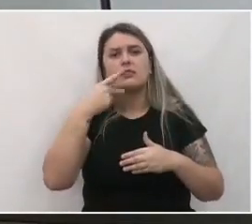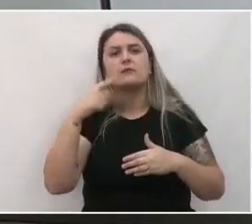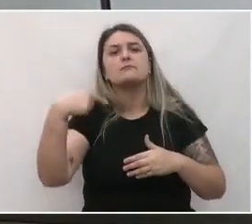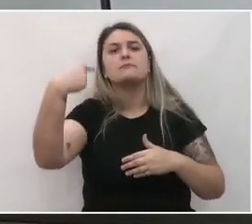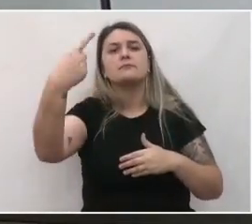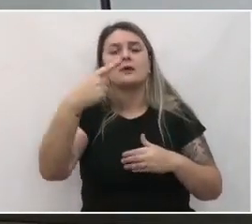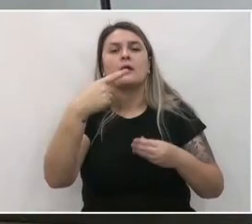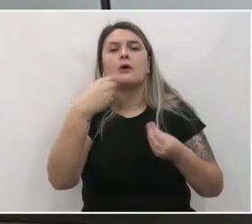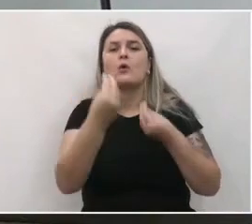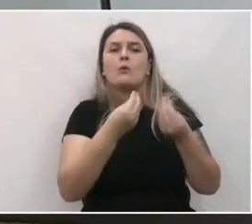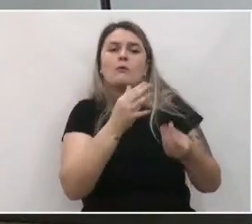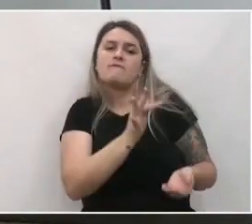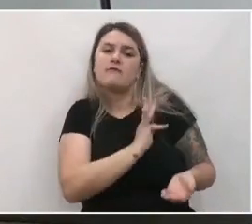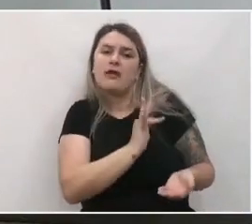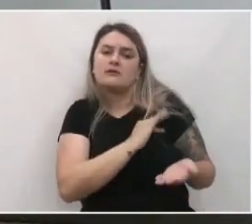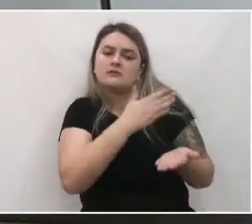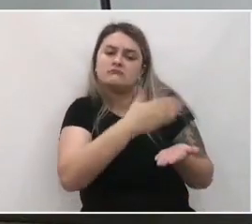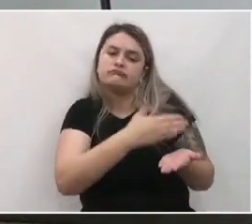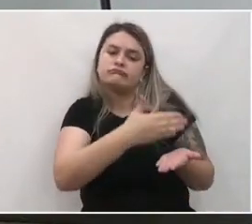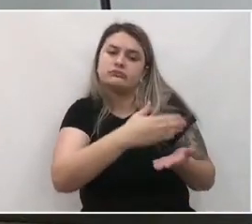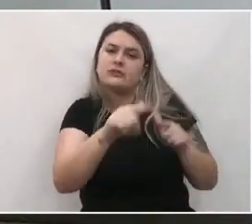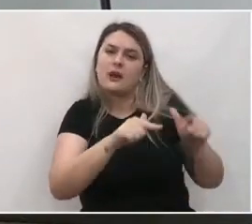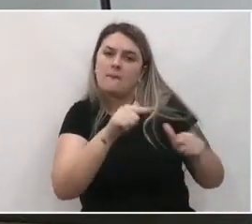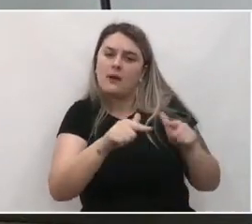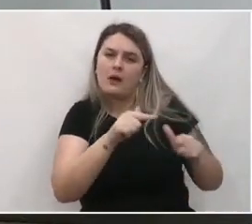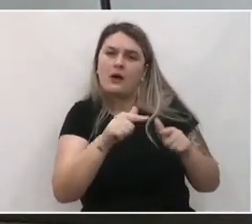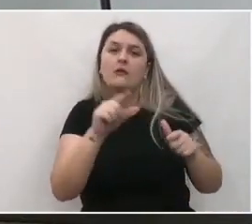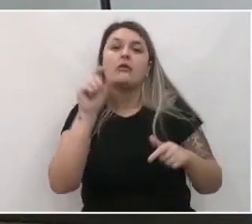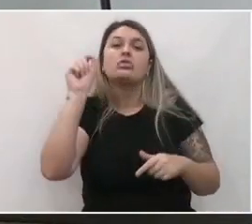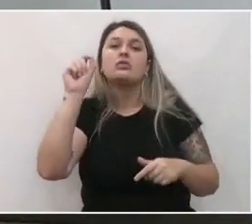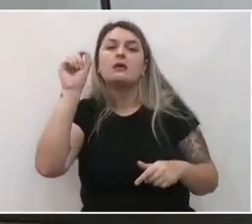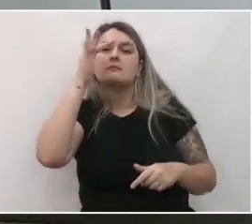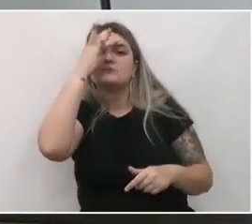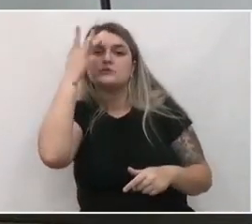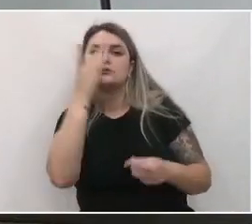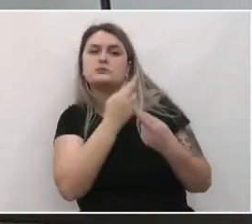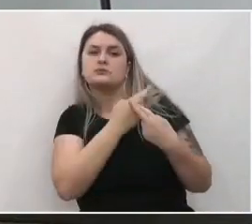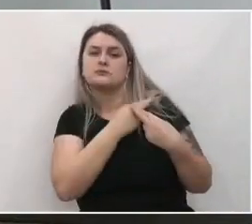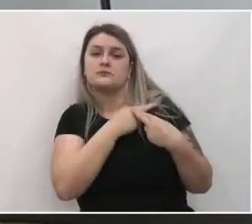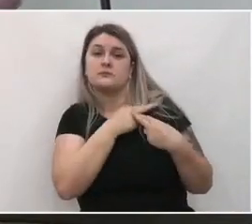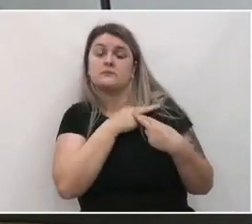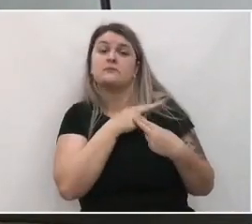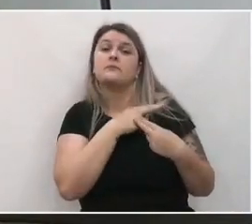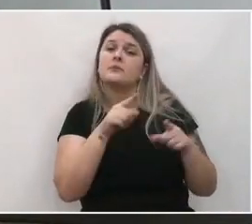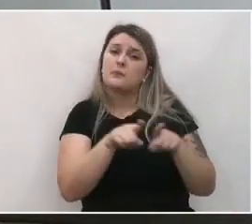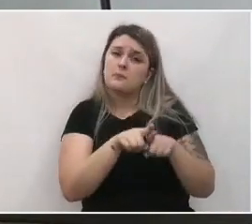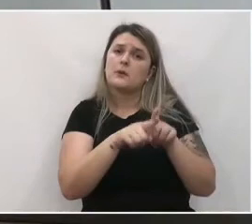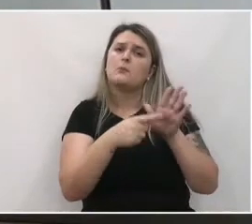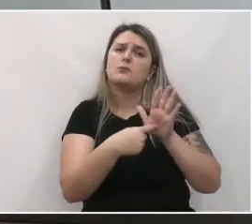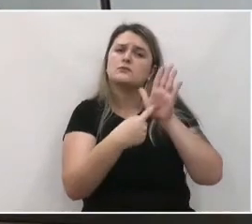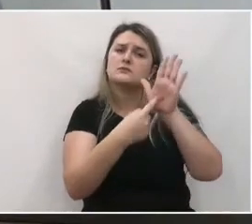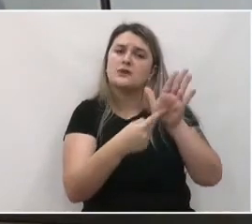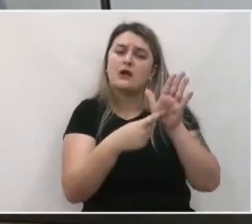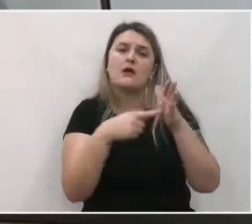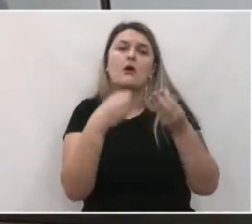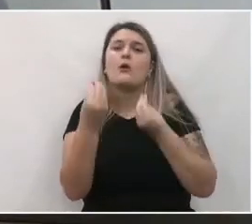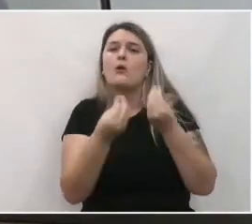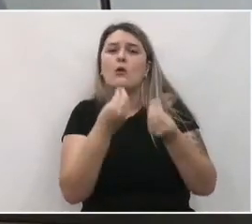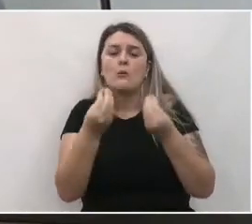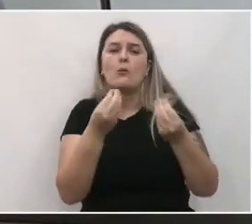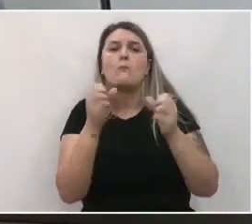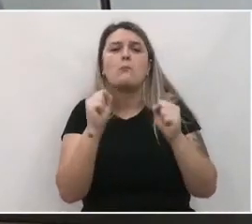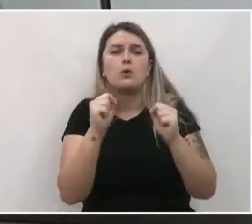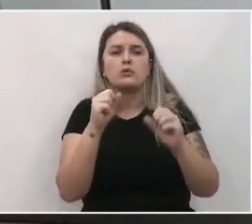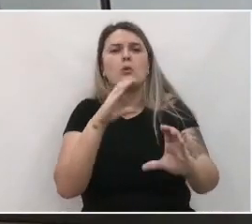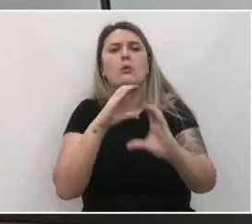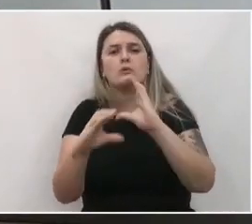etapas de trabalho, o cronograma, todos os envolvidos e demonstrar, apresentar, indicar os canais de comunicação